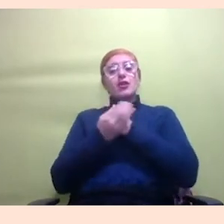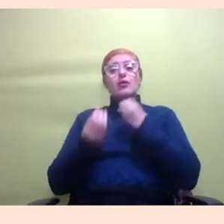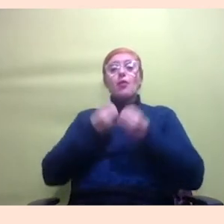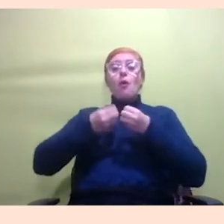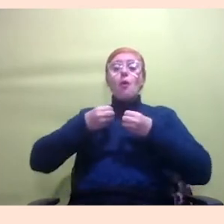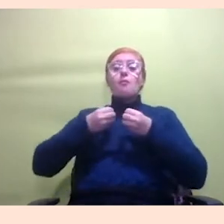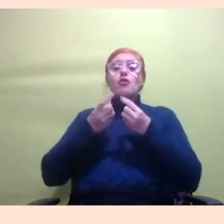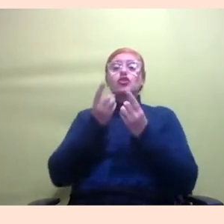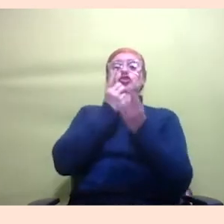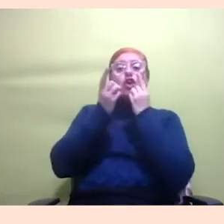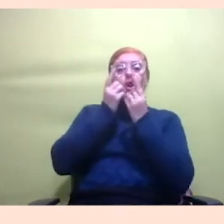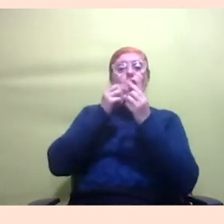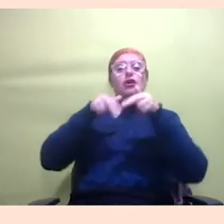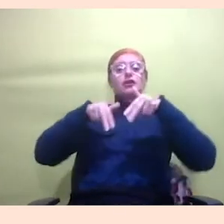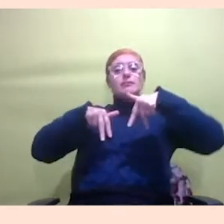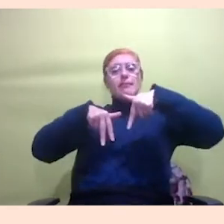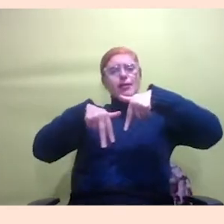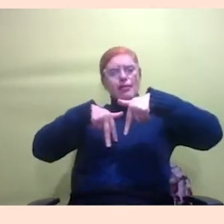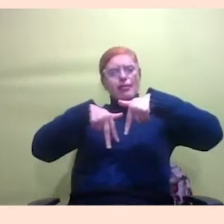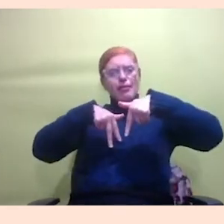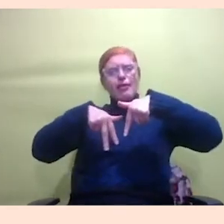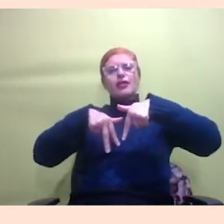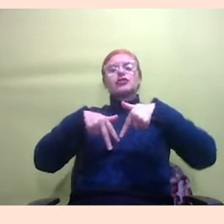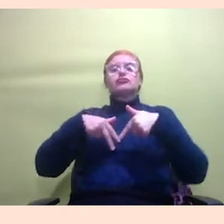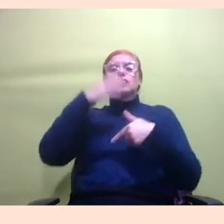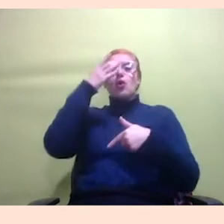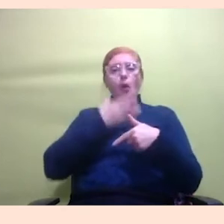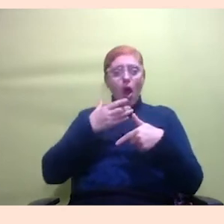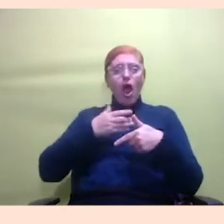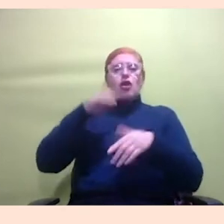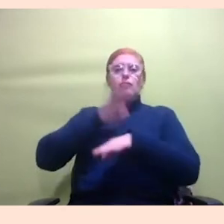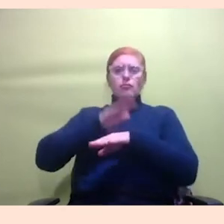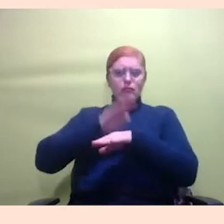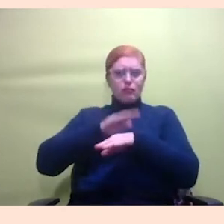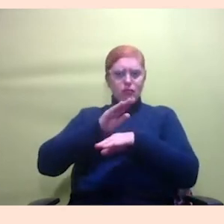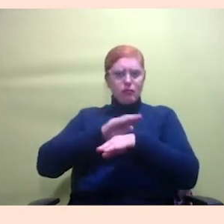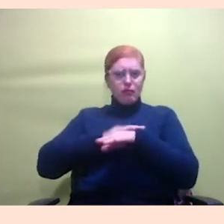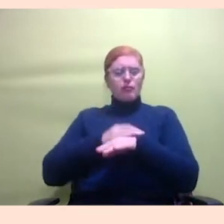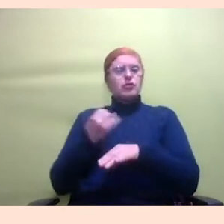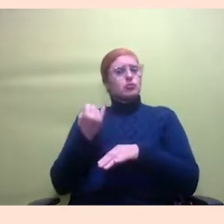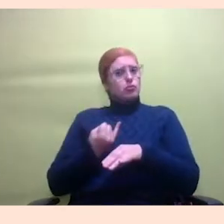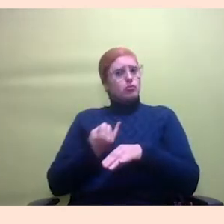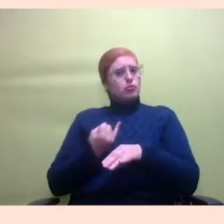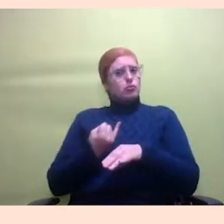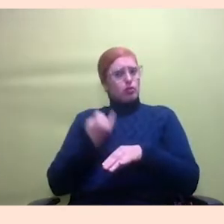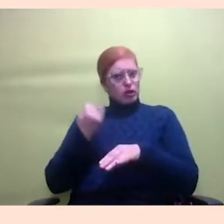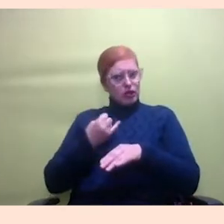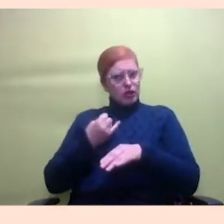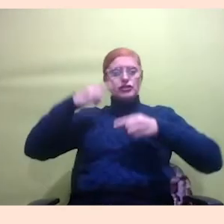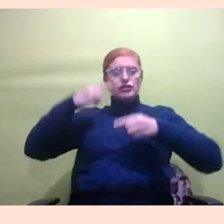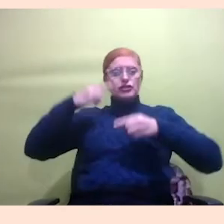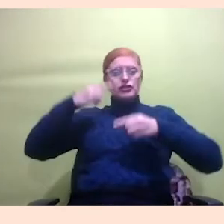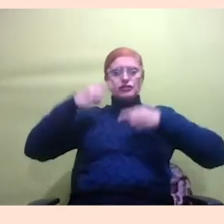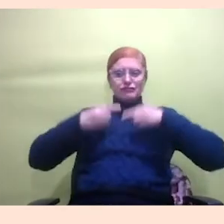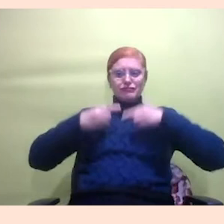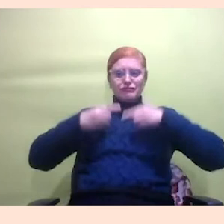militante acho que é um momento muito propício da gente estar fazendo esses debates eu sou a louca nas lives eu disse para mim mesma